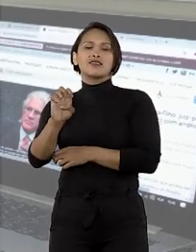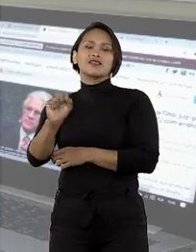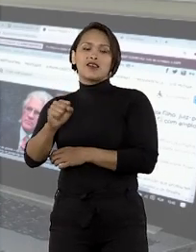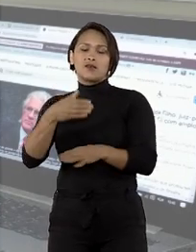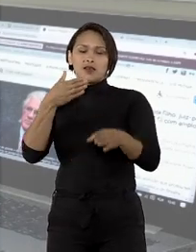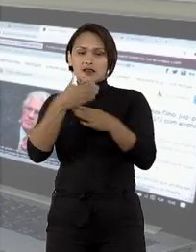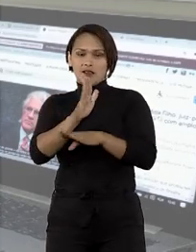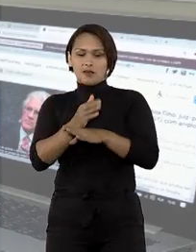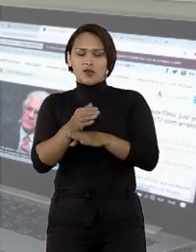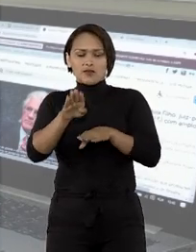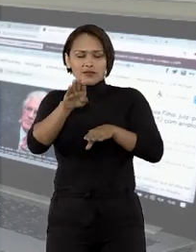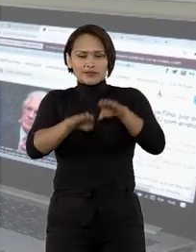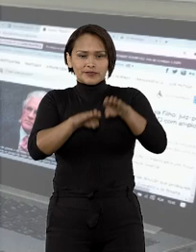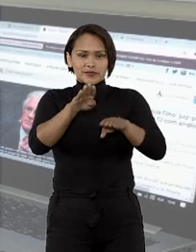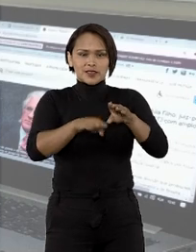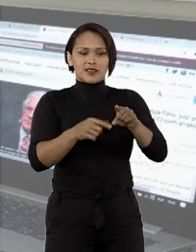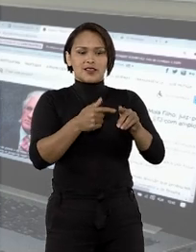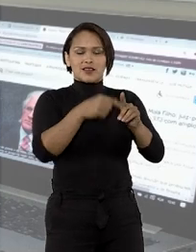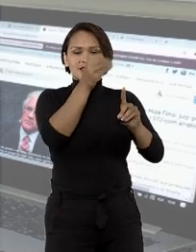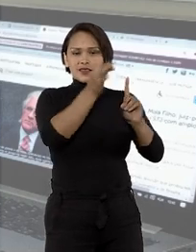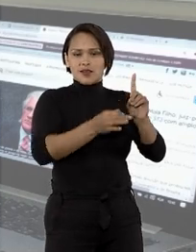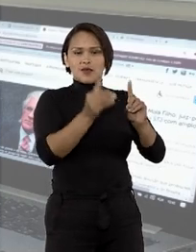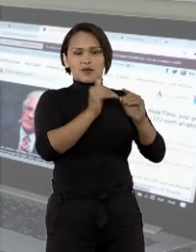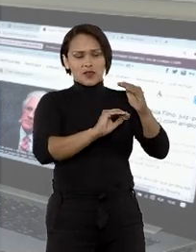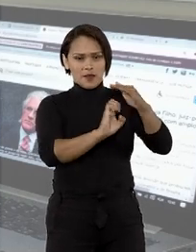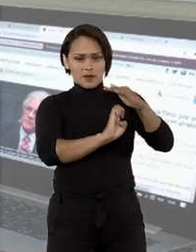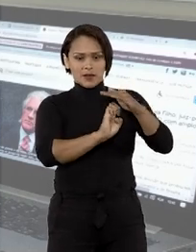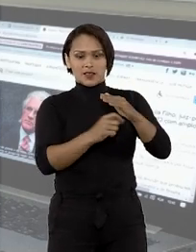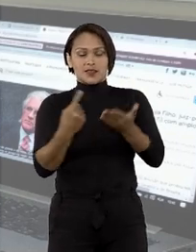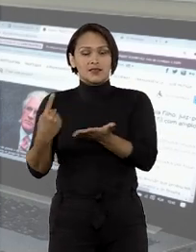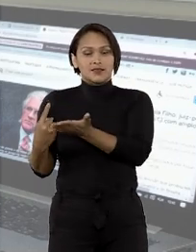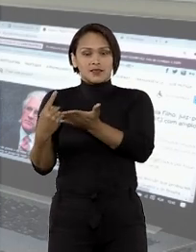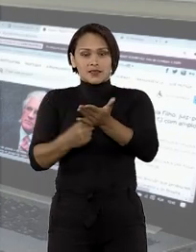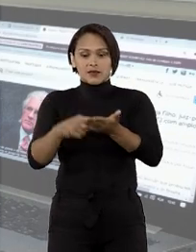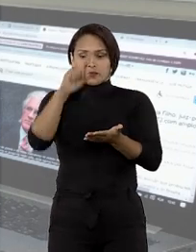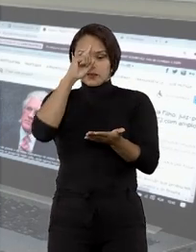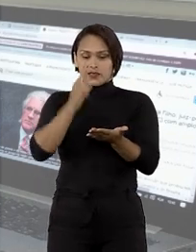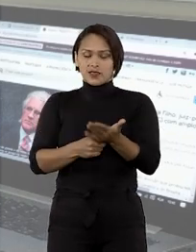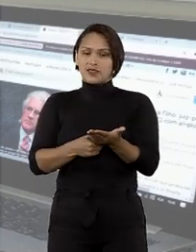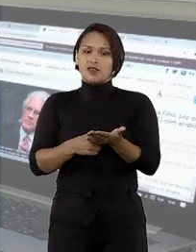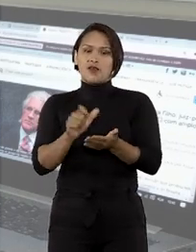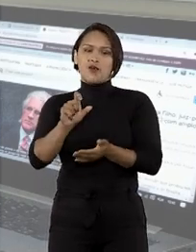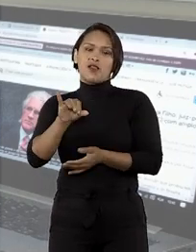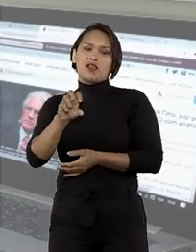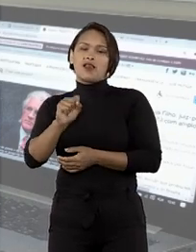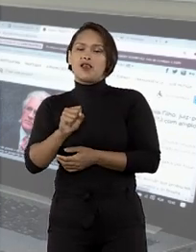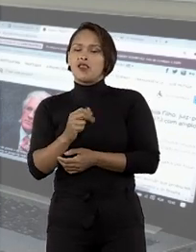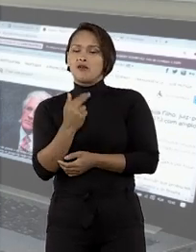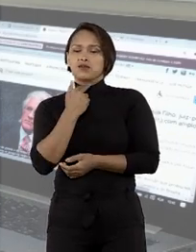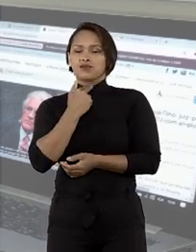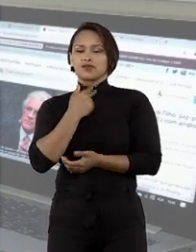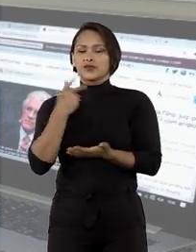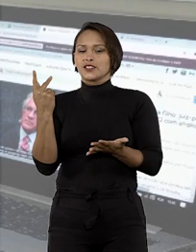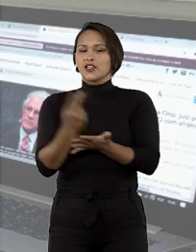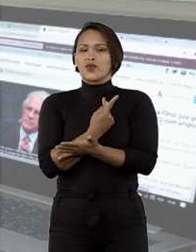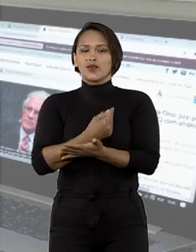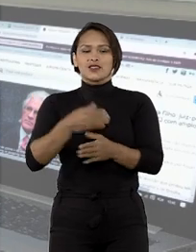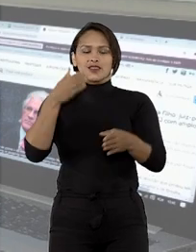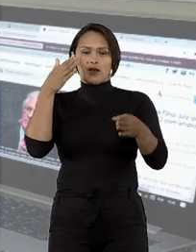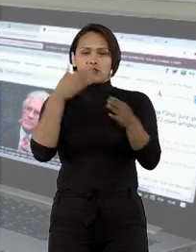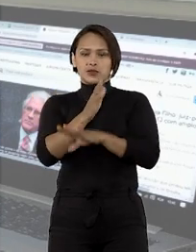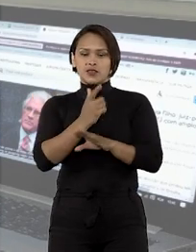que aprovou a alienação da subsidiária. De acordo com a decisão do TJ, o leilão não poderia ocorrer sem